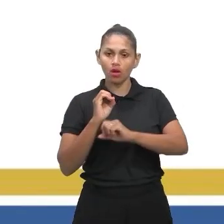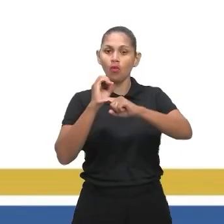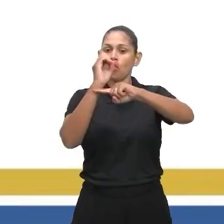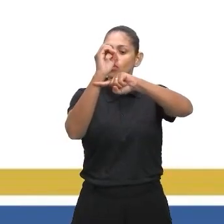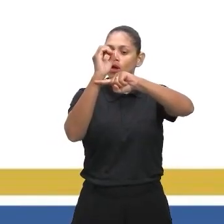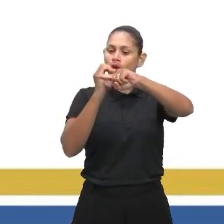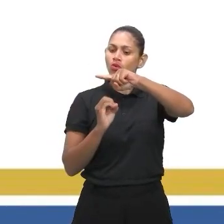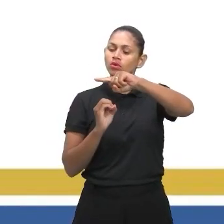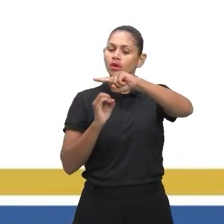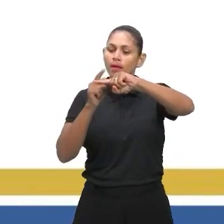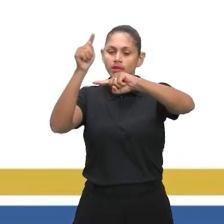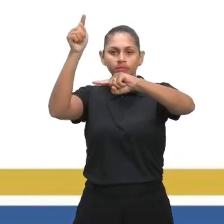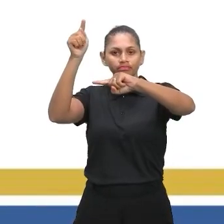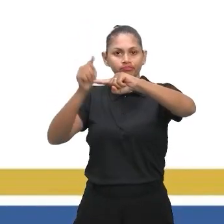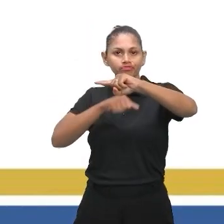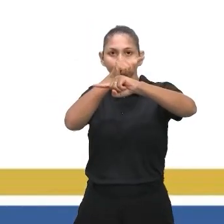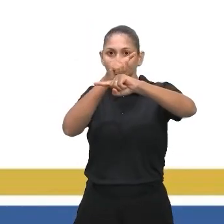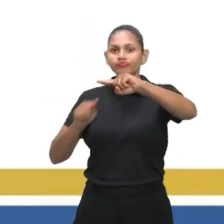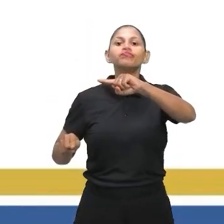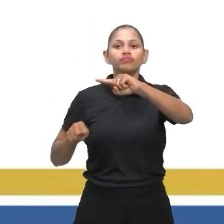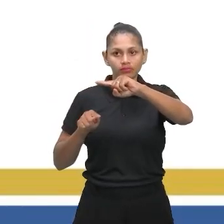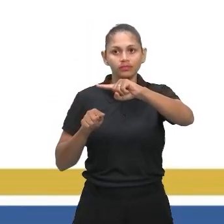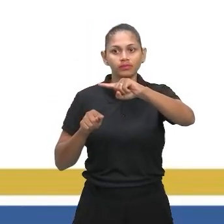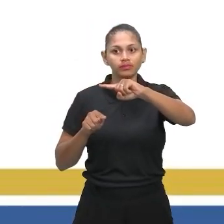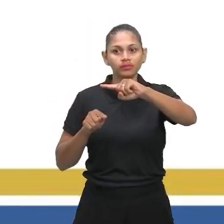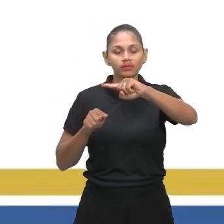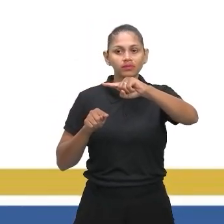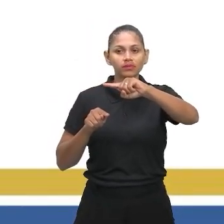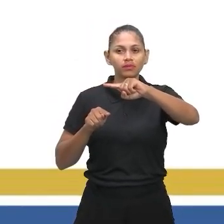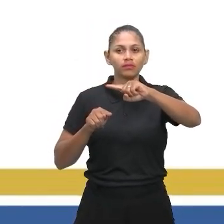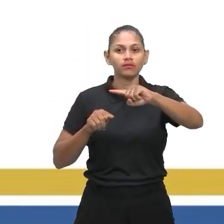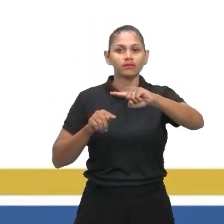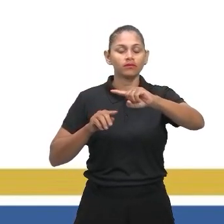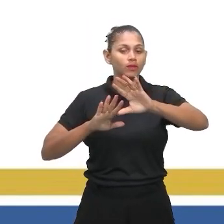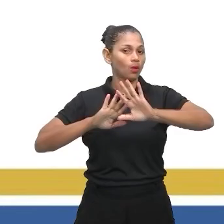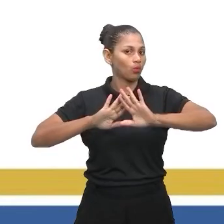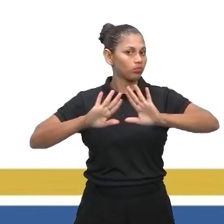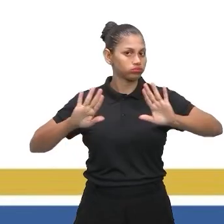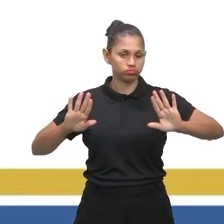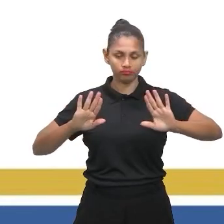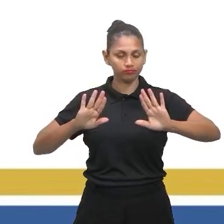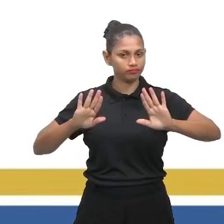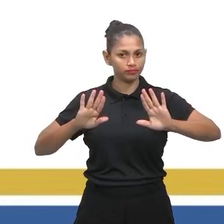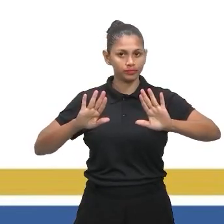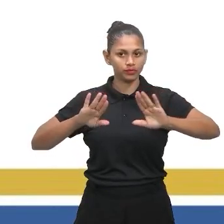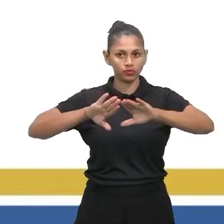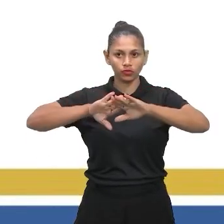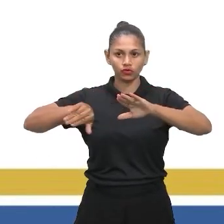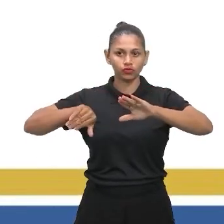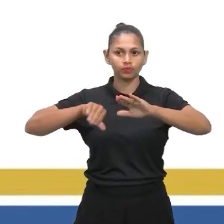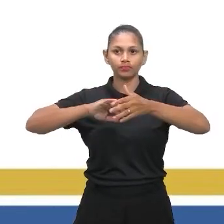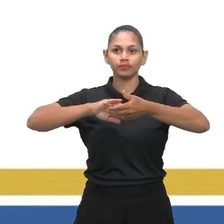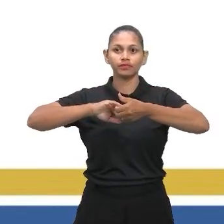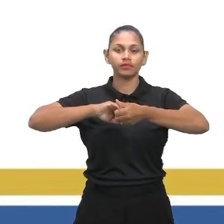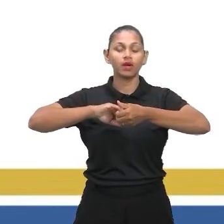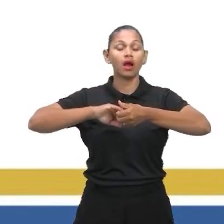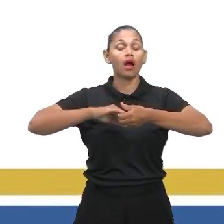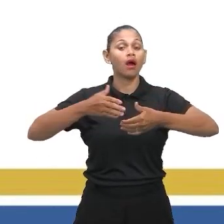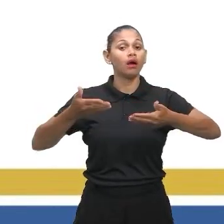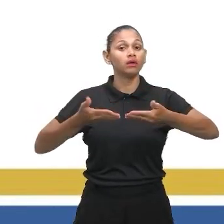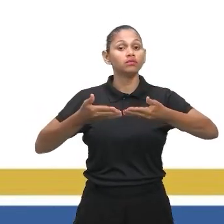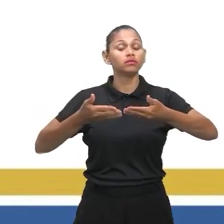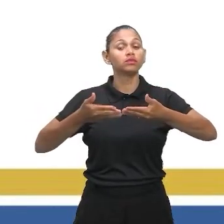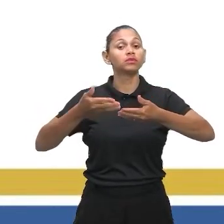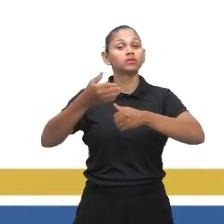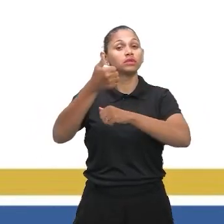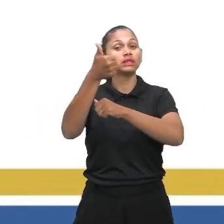Vamos fazer o quê? Tchã e tchã. Tchã e tchã e pronto. Cortou os zeros. Agora eu tenho 16 para 384. Ai,